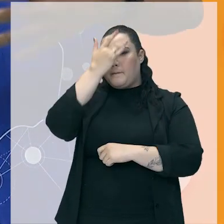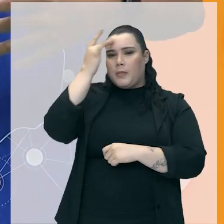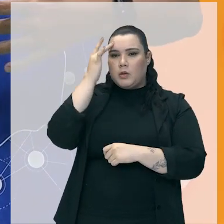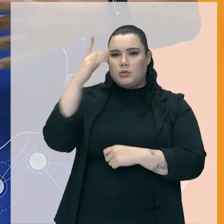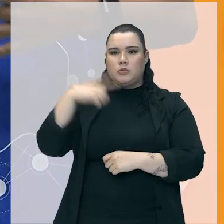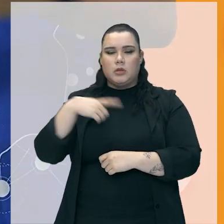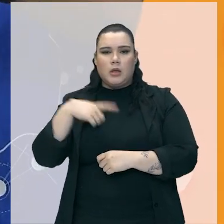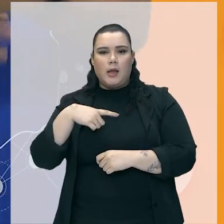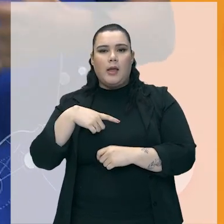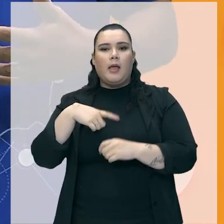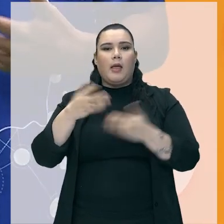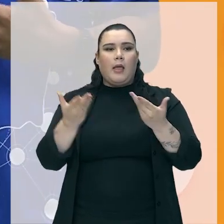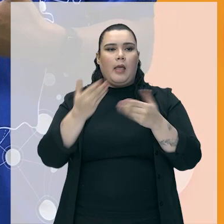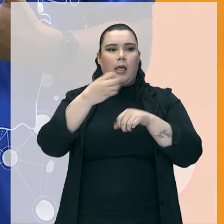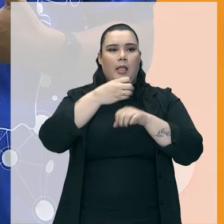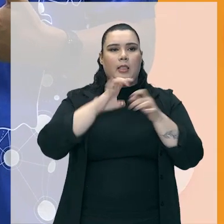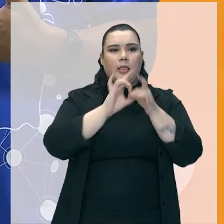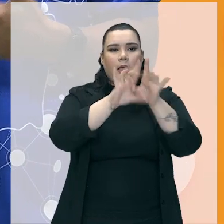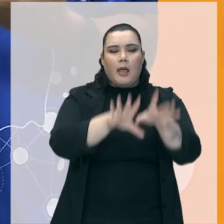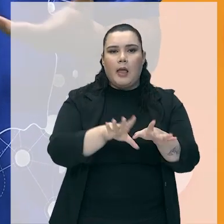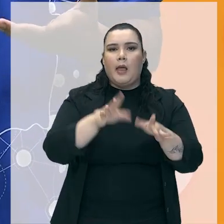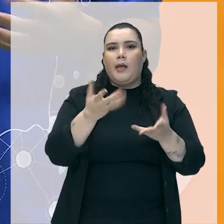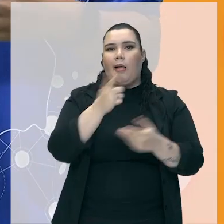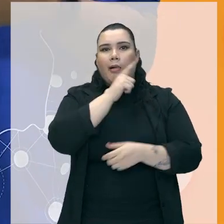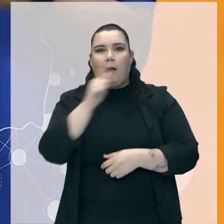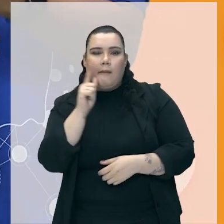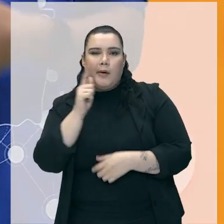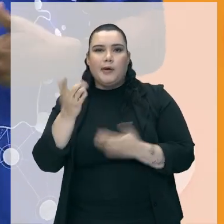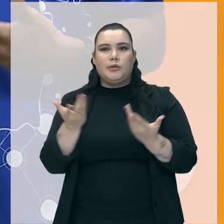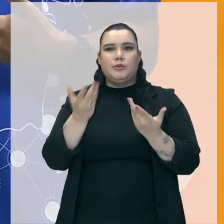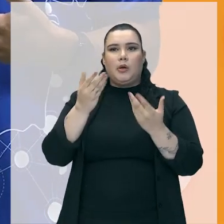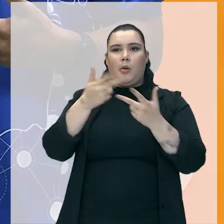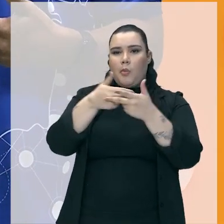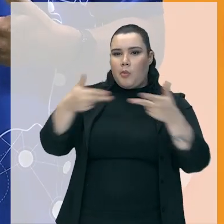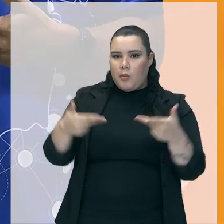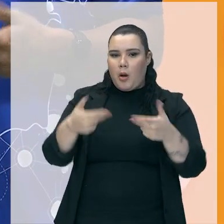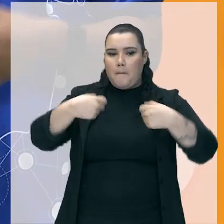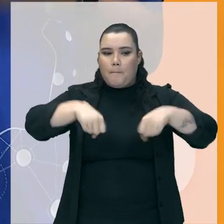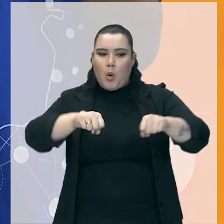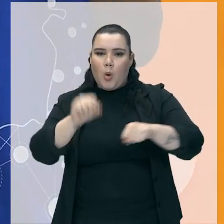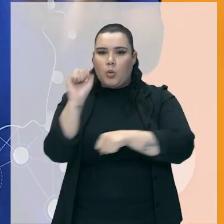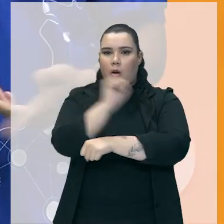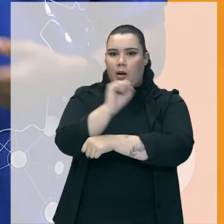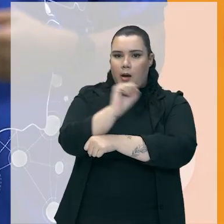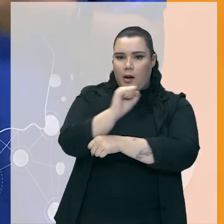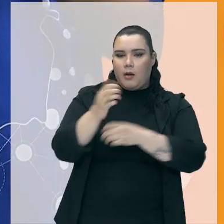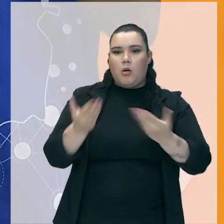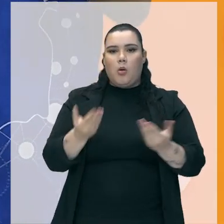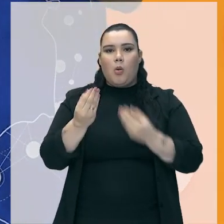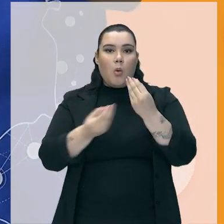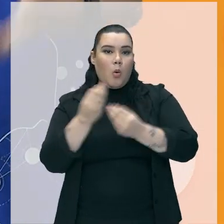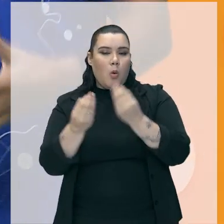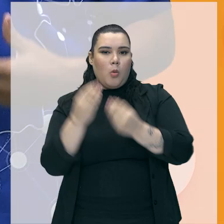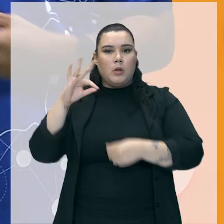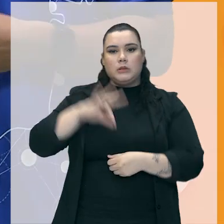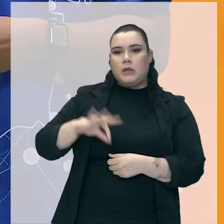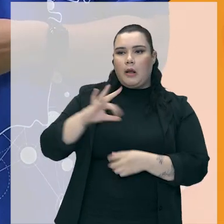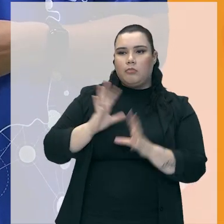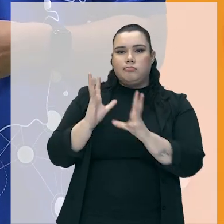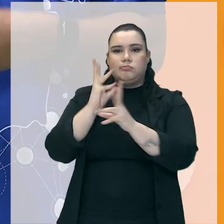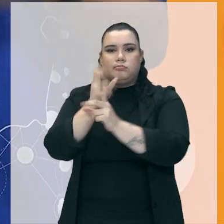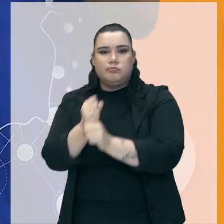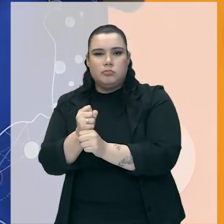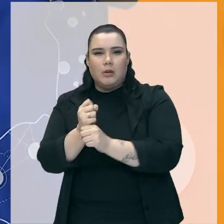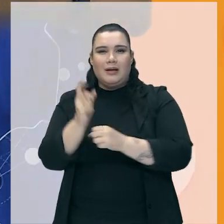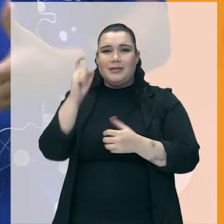percorre a vida dessas pessoas, de algumas pessoas que trabalham com entregas, né? O quanto que eles ganham, como é que as